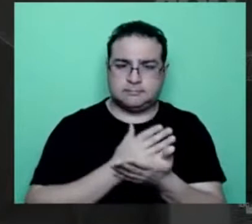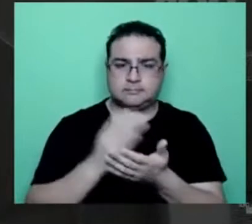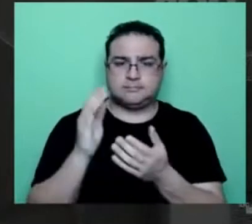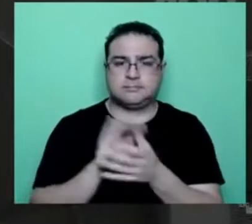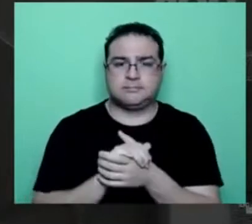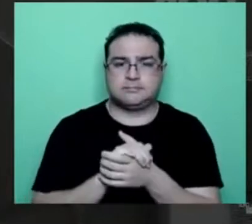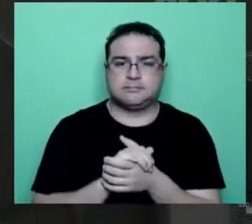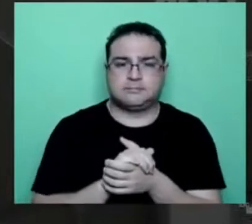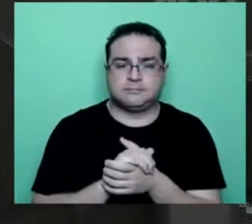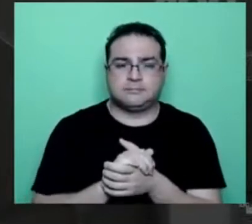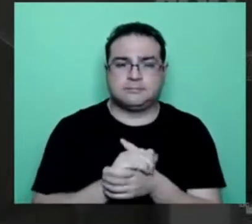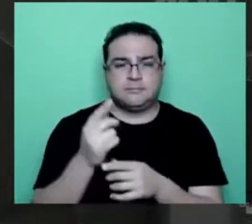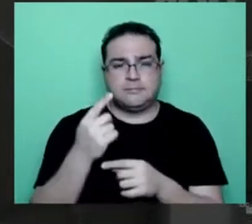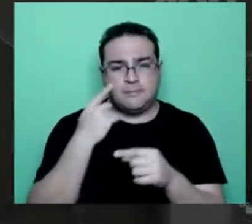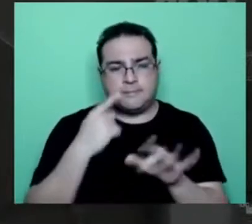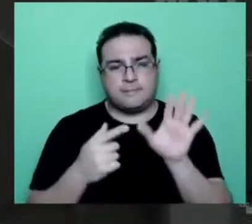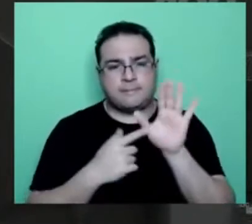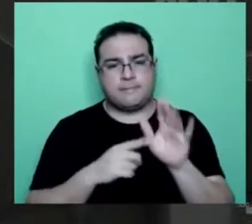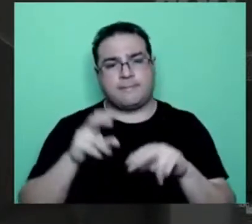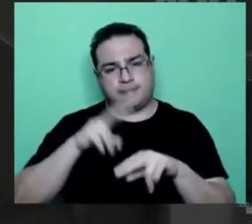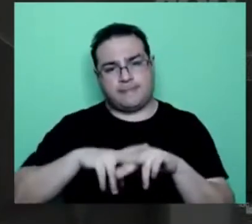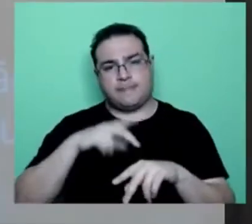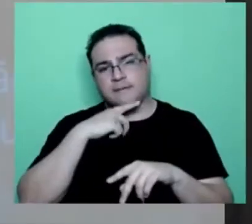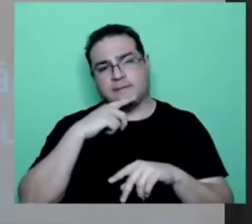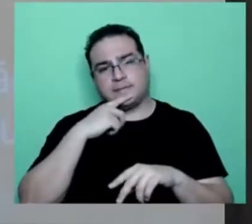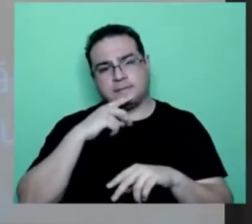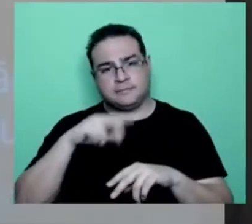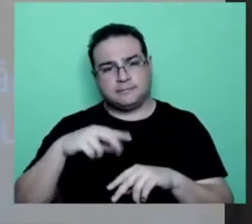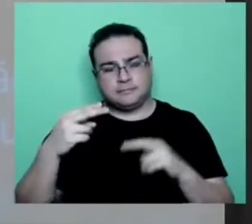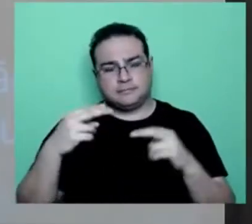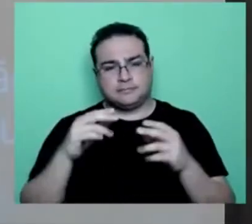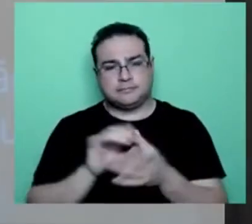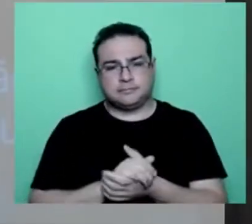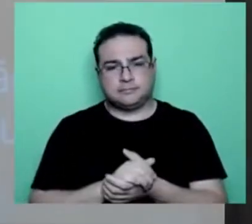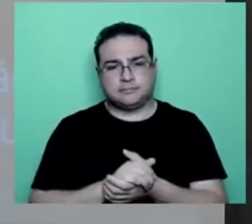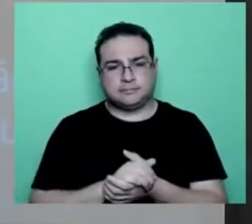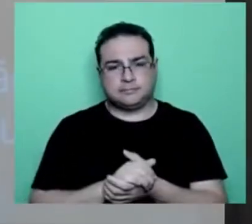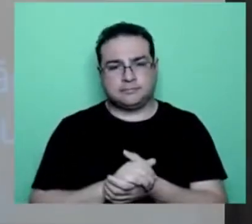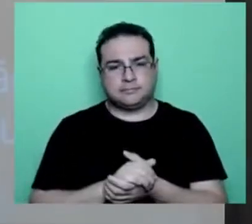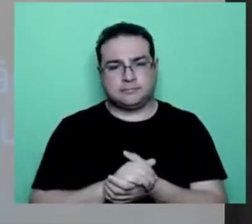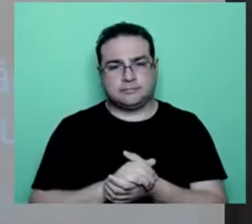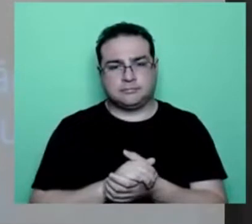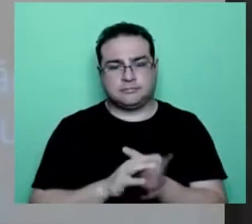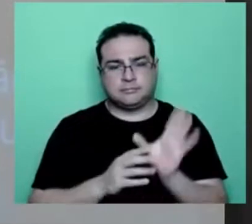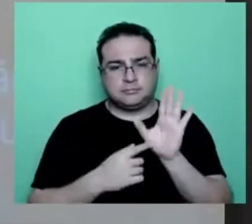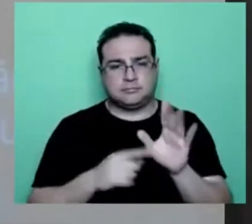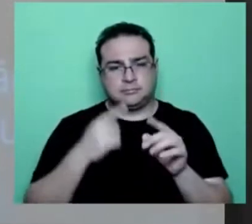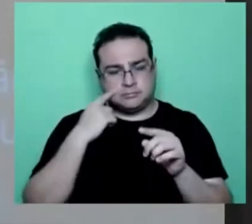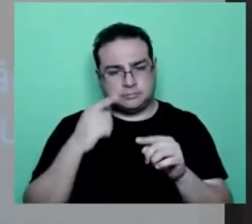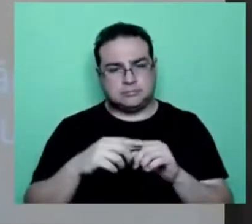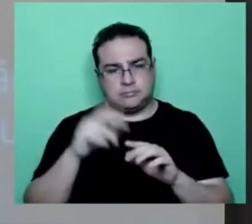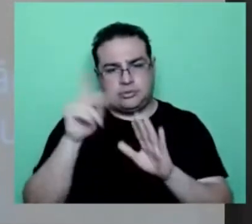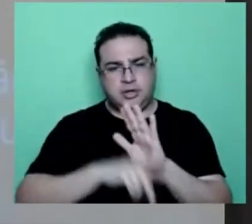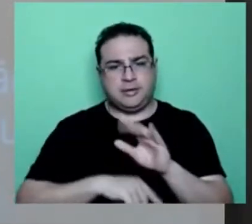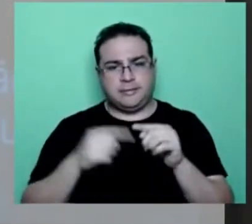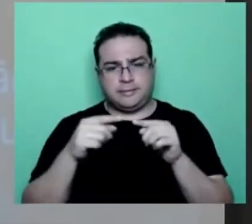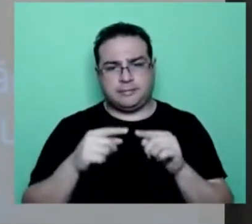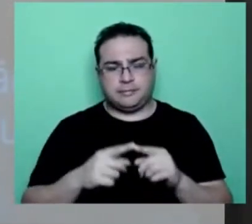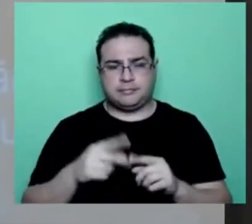Então, vamos lá. Eu vou sentar aqui, porque eu sou pequenininha. Então, é o projeto de lei